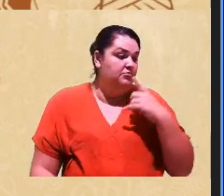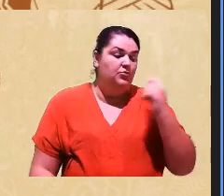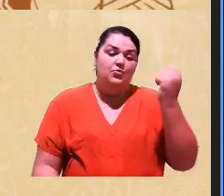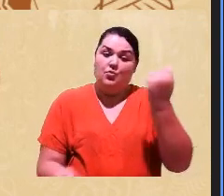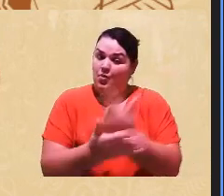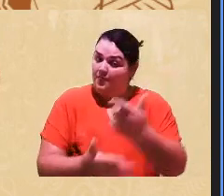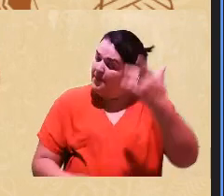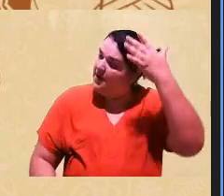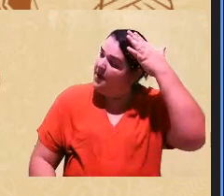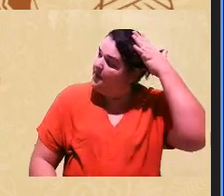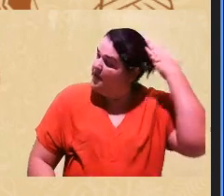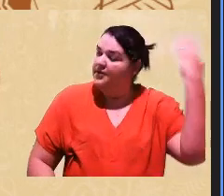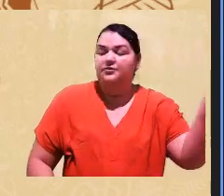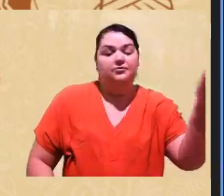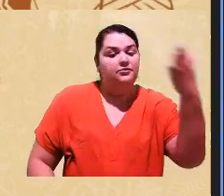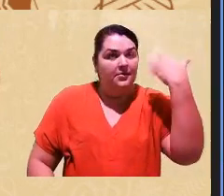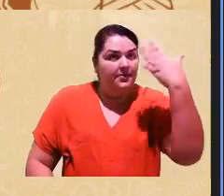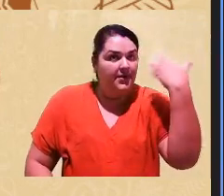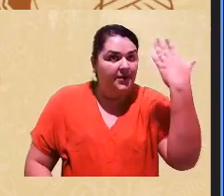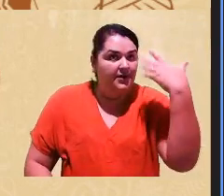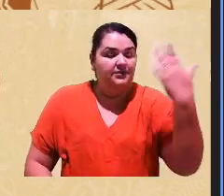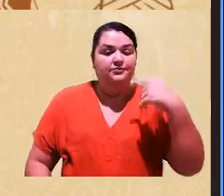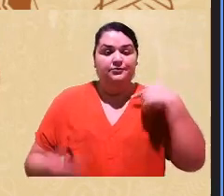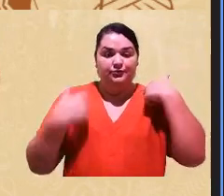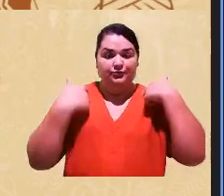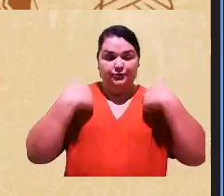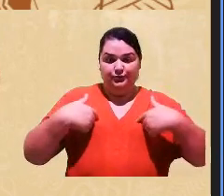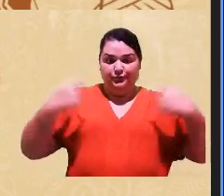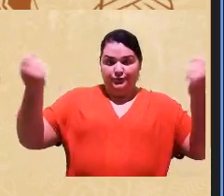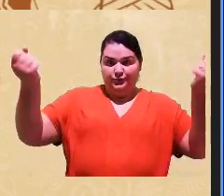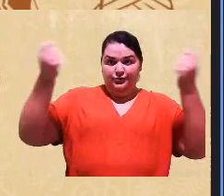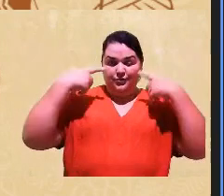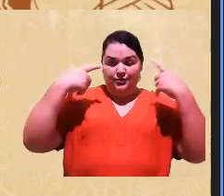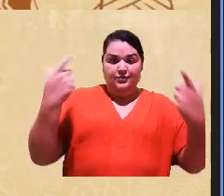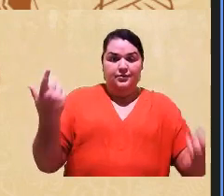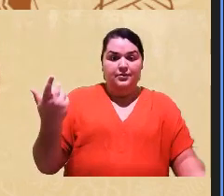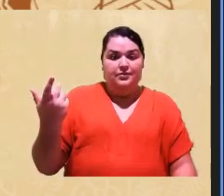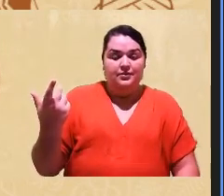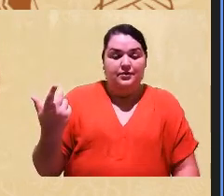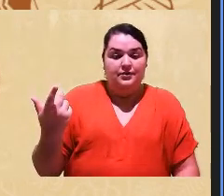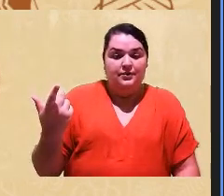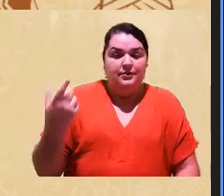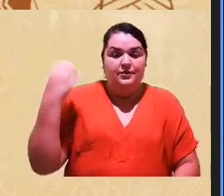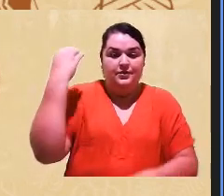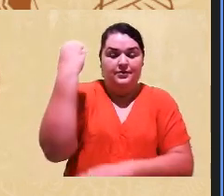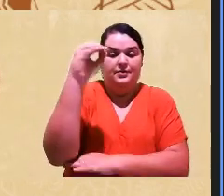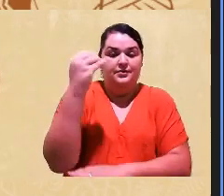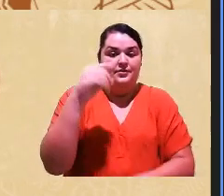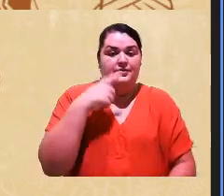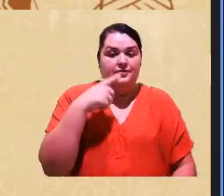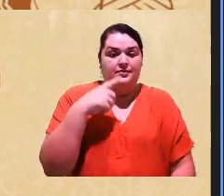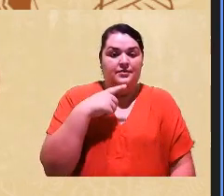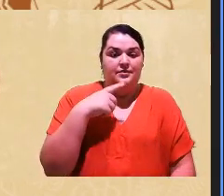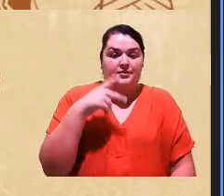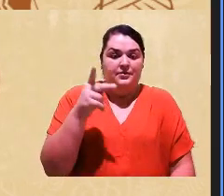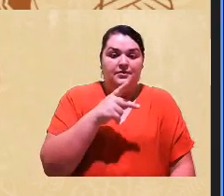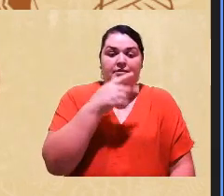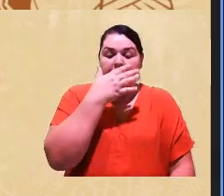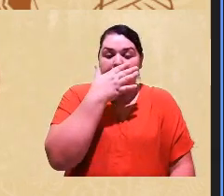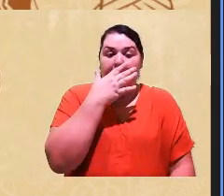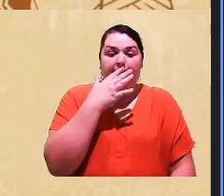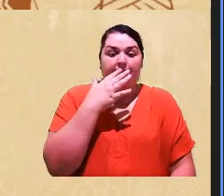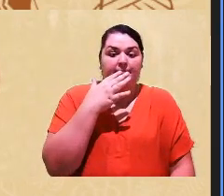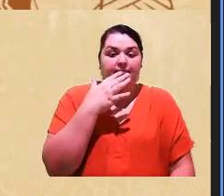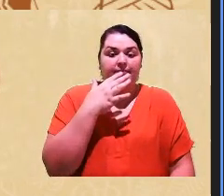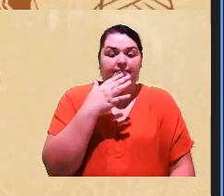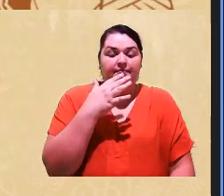elas fazem maquiagem, fazem bronzeamento artificial, no sul, porque faz lá e a gente faz bronzear, eu não faço, eu não preciso,